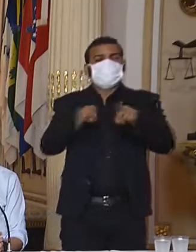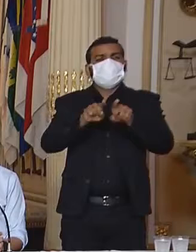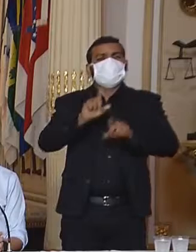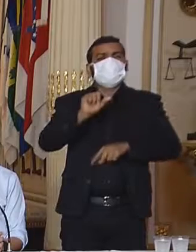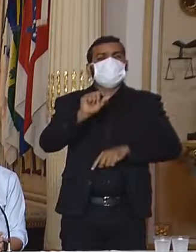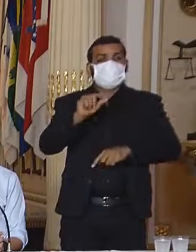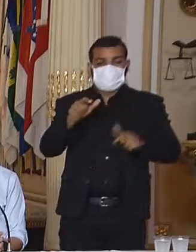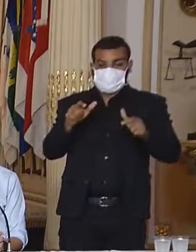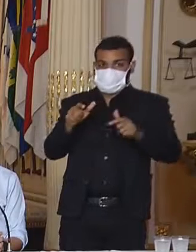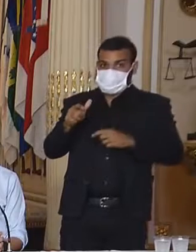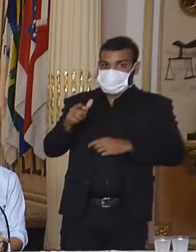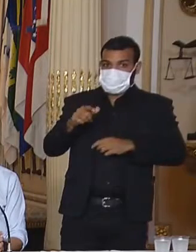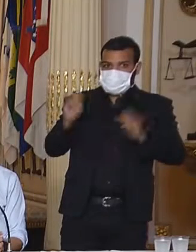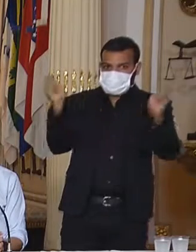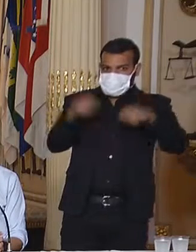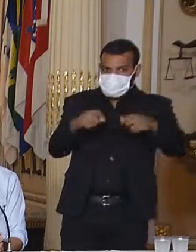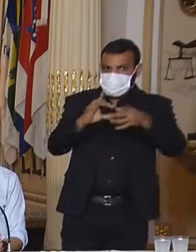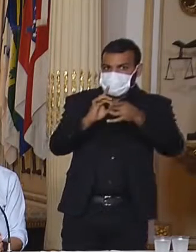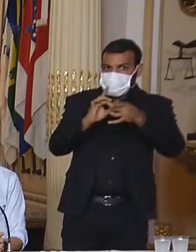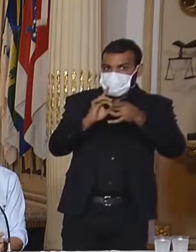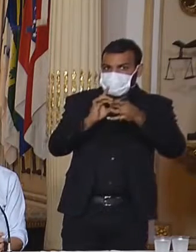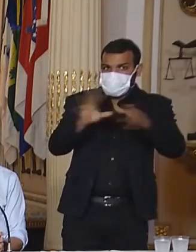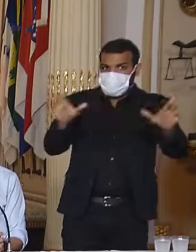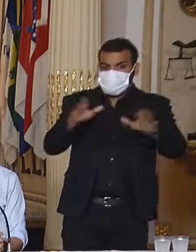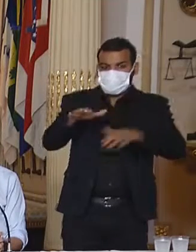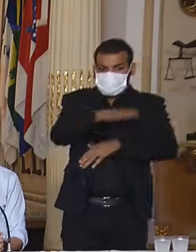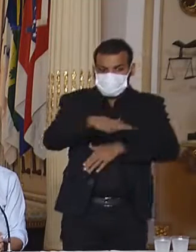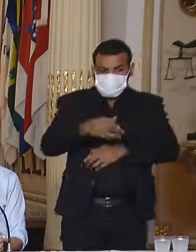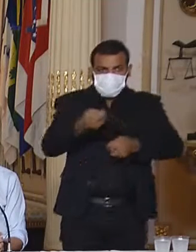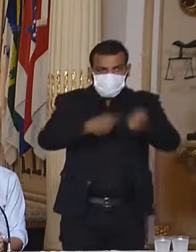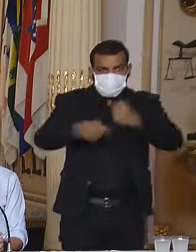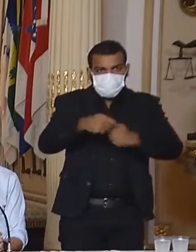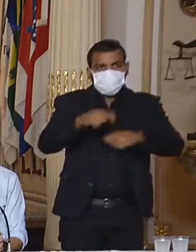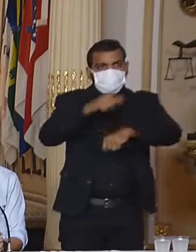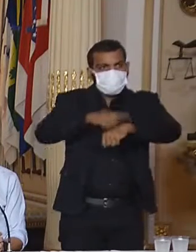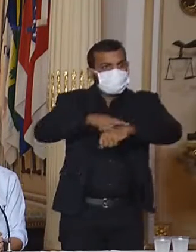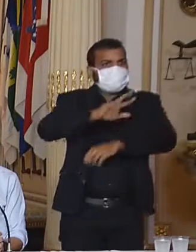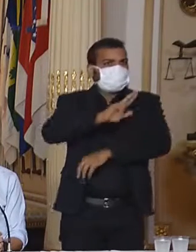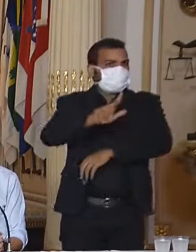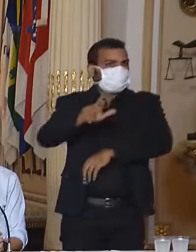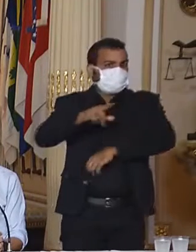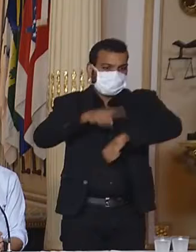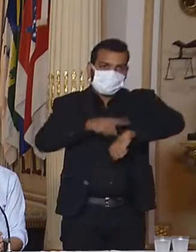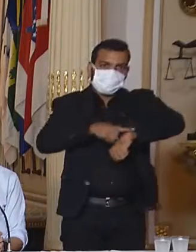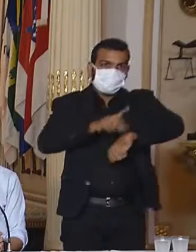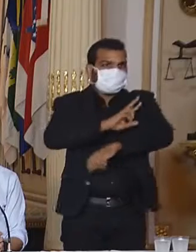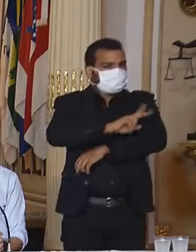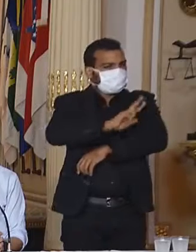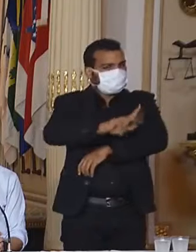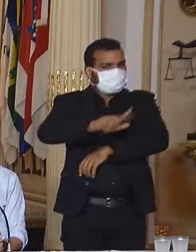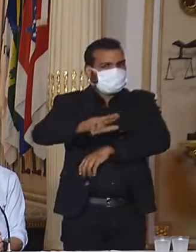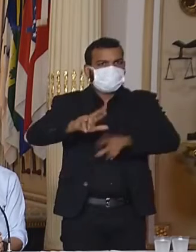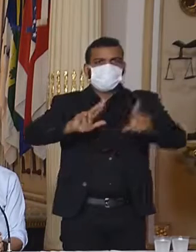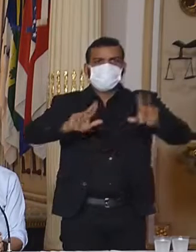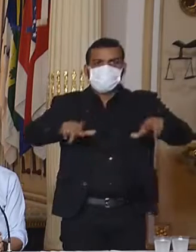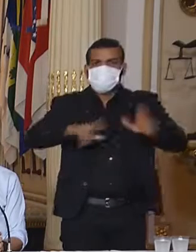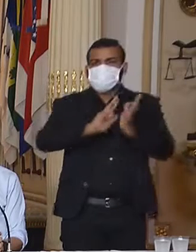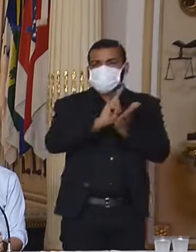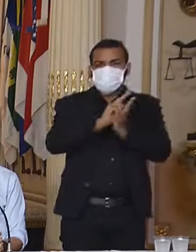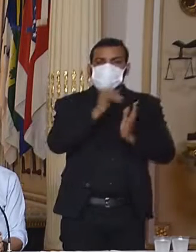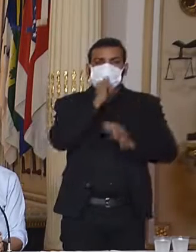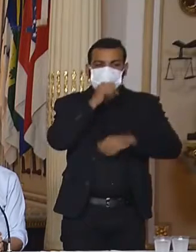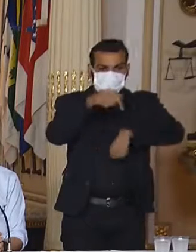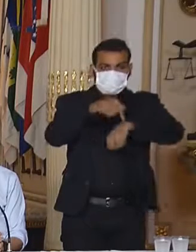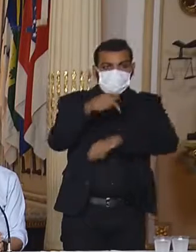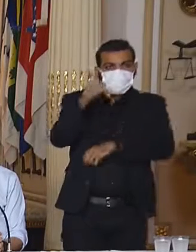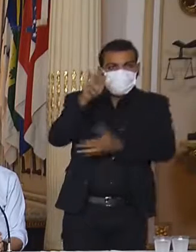de permitir aberturas das atividades econômicas em momentos e em horários diferenciados. A indústria começa às 7h da manhã, a indústria de